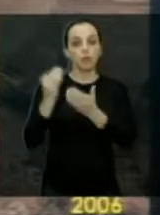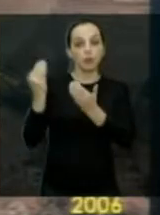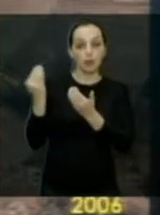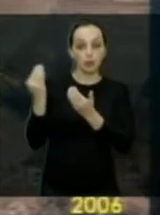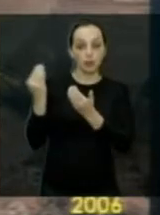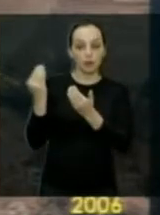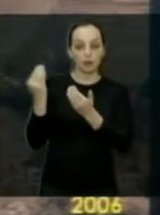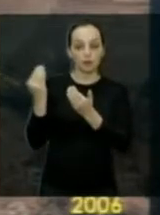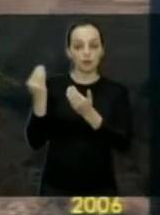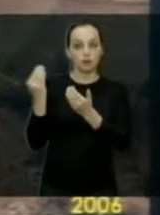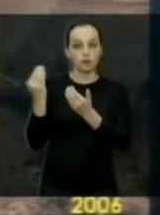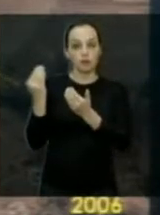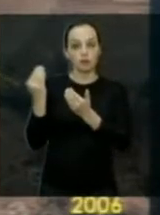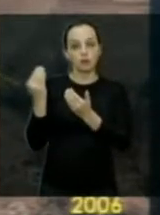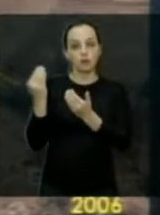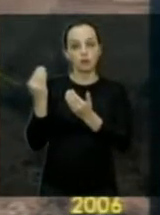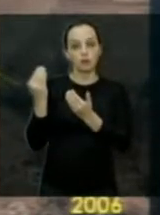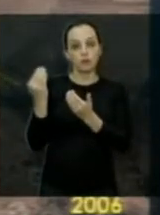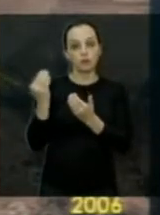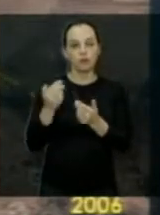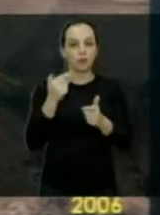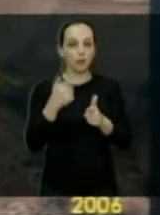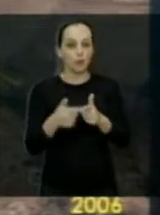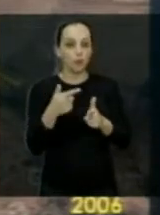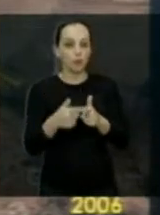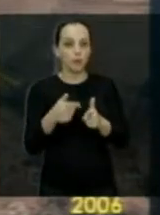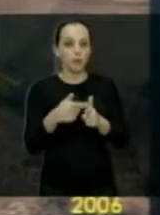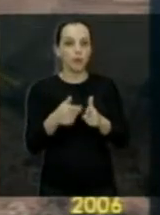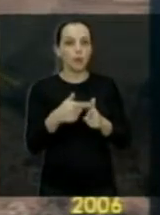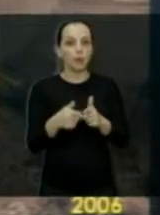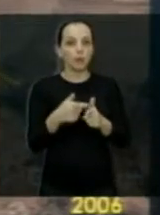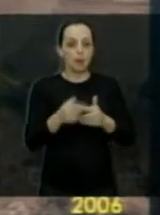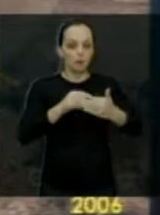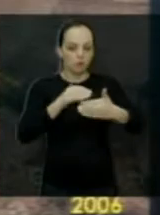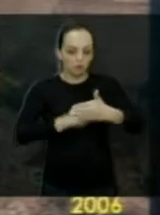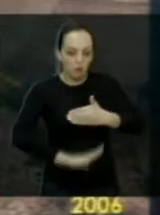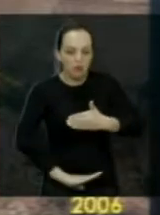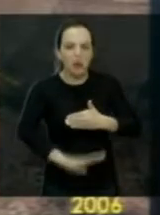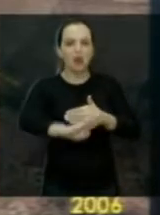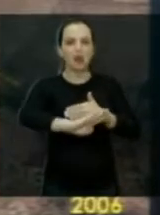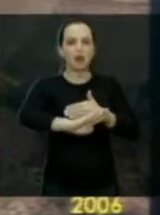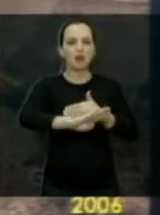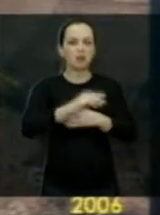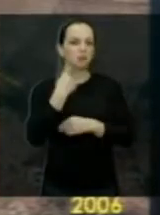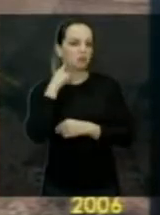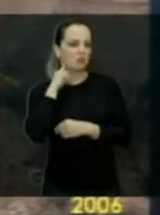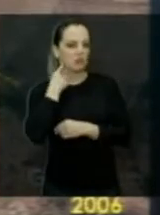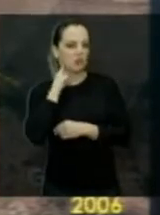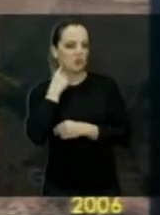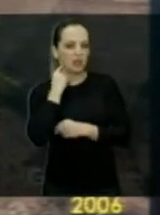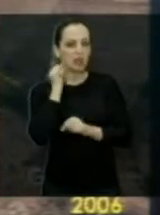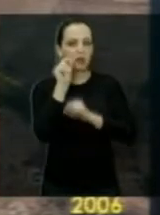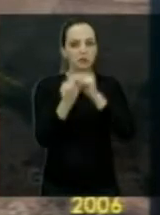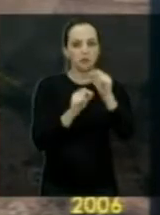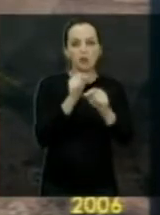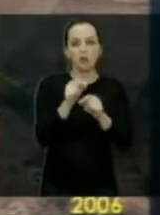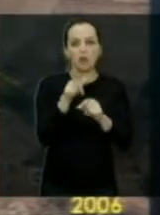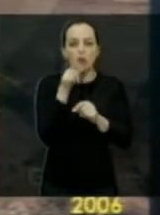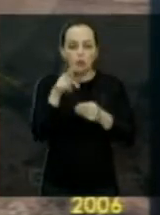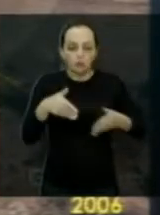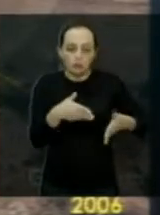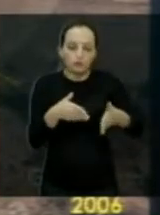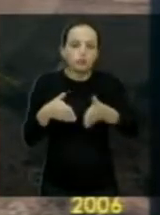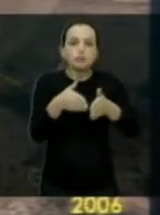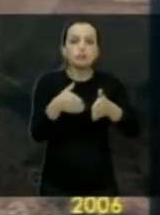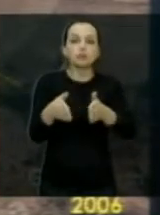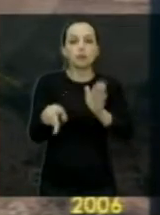vocês o problema do assoreamento da represa, aí nós temos o Ribeirão das Cruzes,